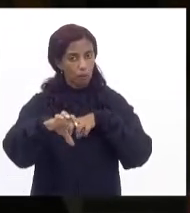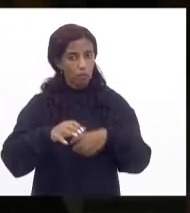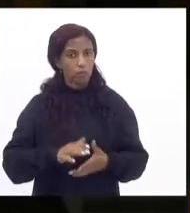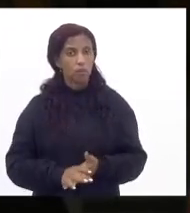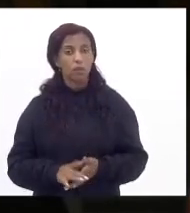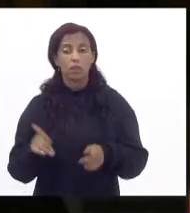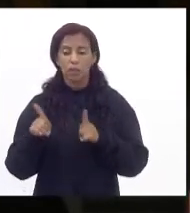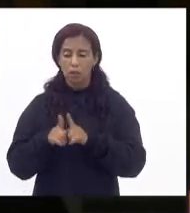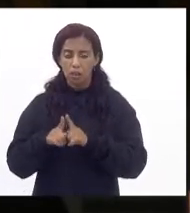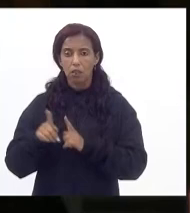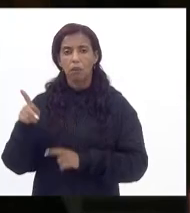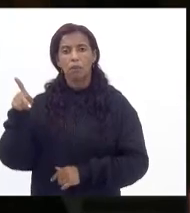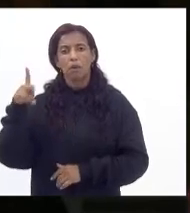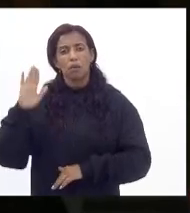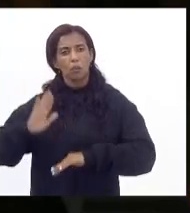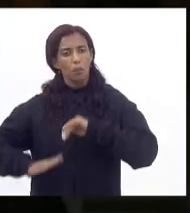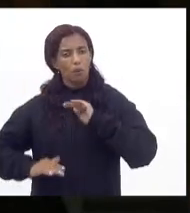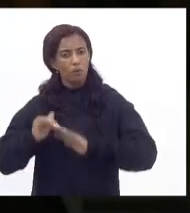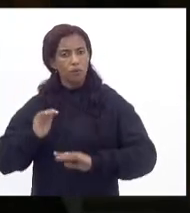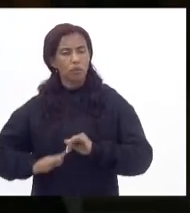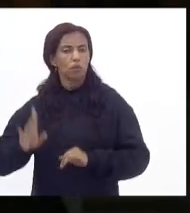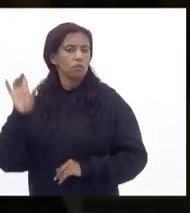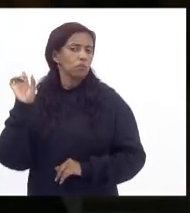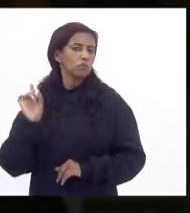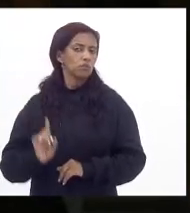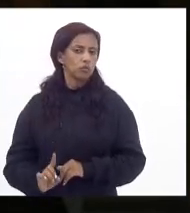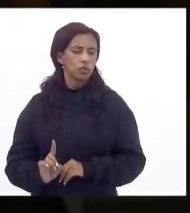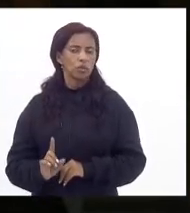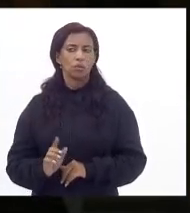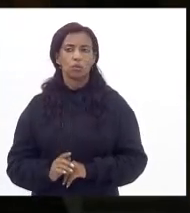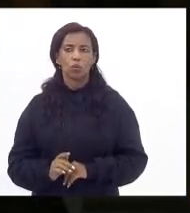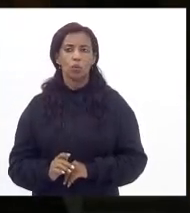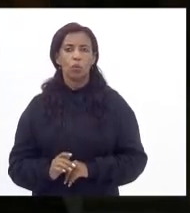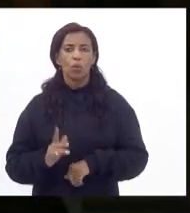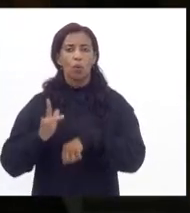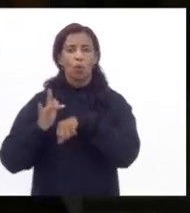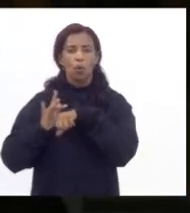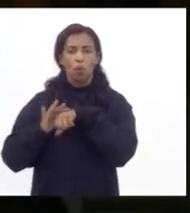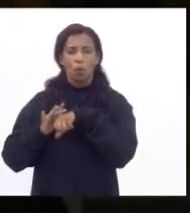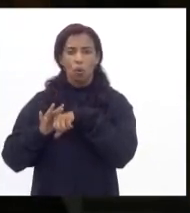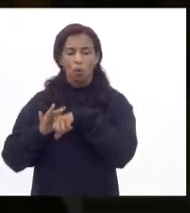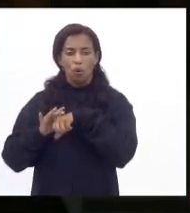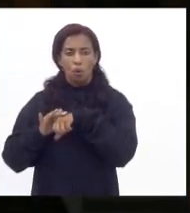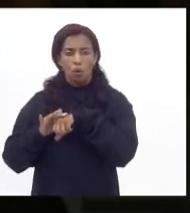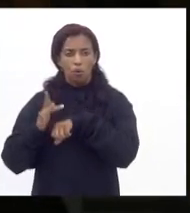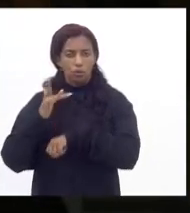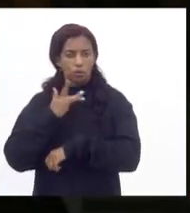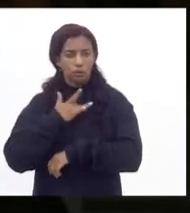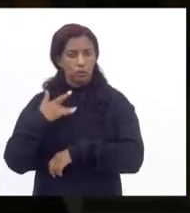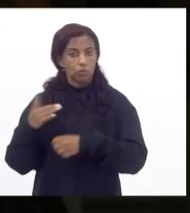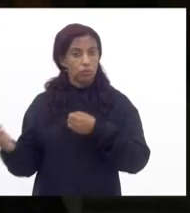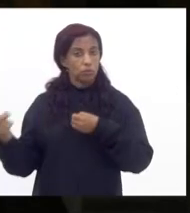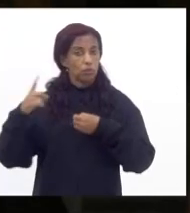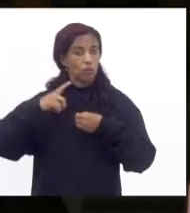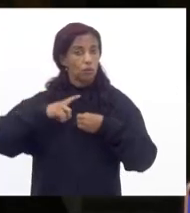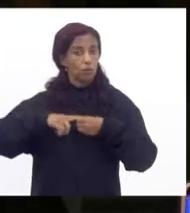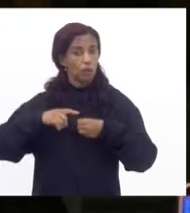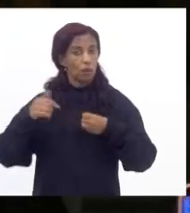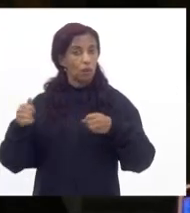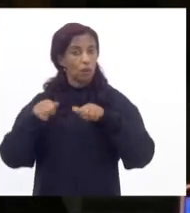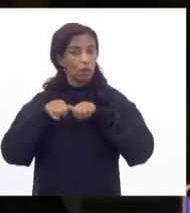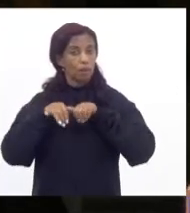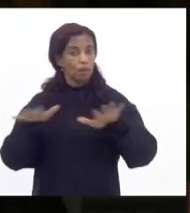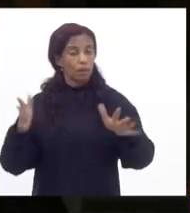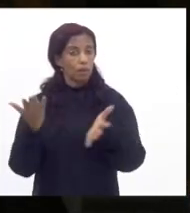e nem vai aceitar que se contraria o direito do profissional com comorbidades graves de só retomar as atividades quando a pandemia